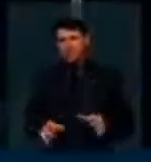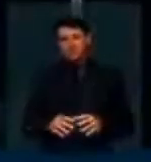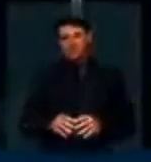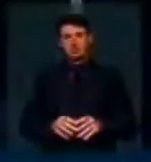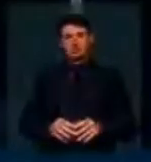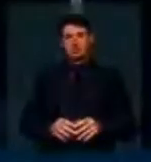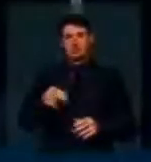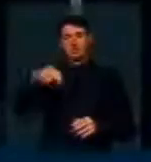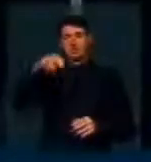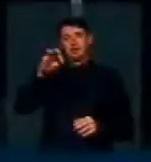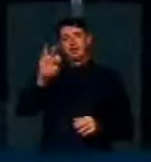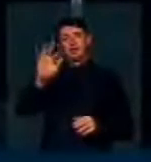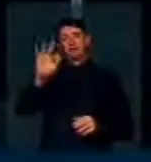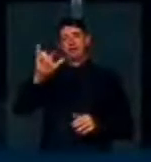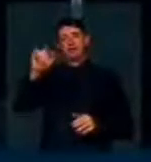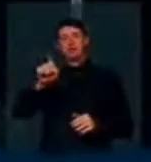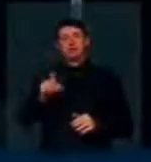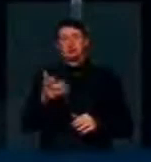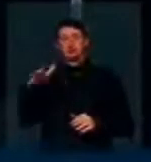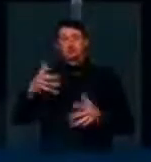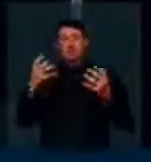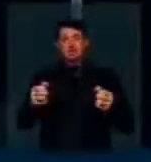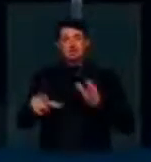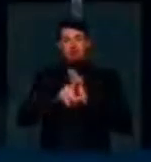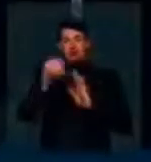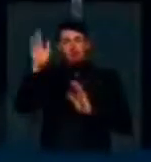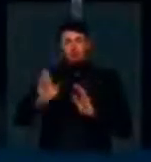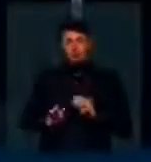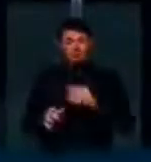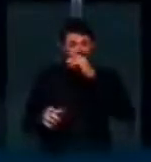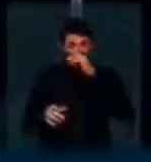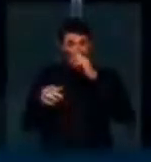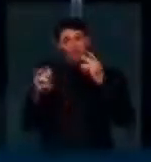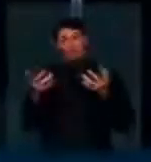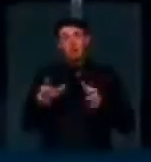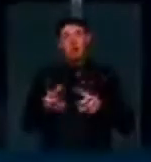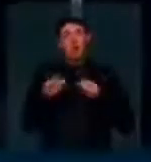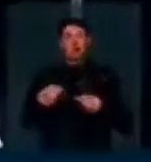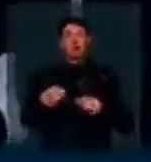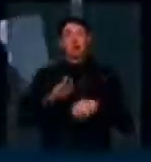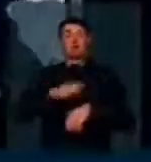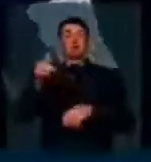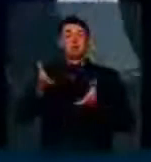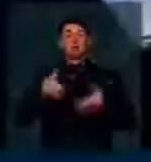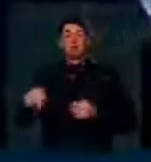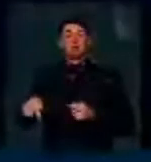o Netflix pode não querer submeter à legislação brasileira e realmente pode não querer ofertar o serviço mais aqui.